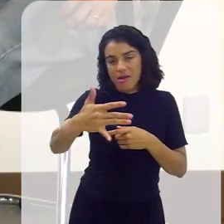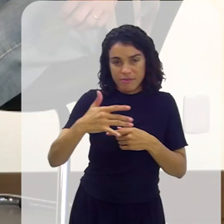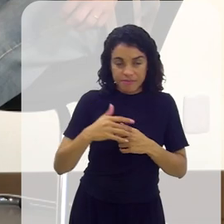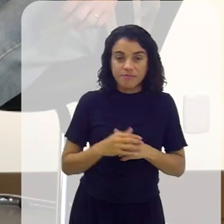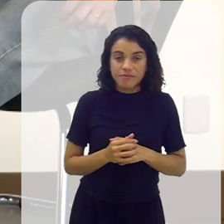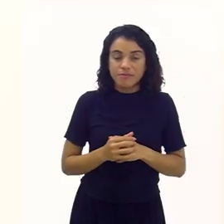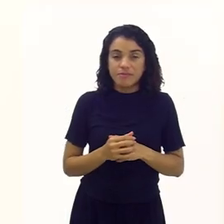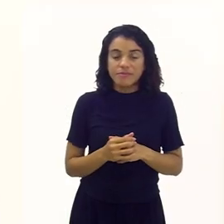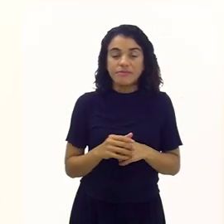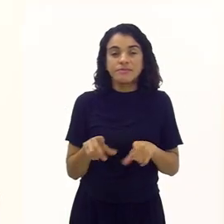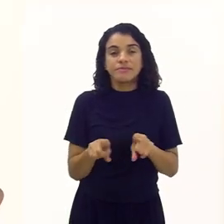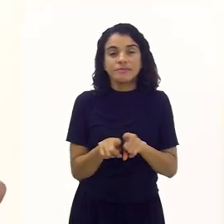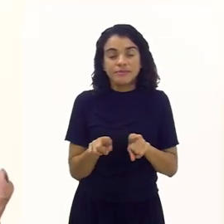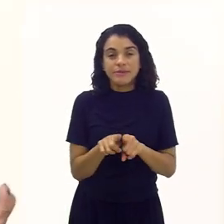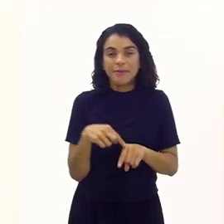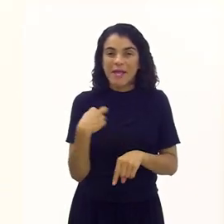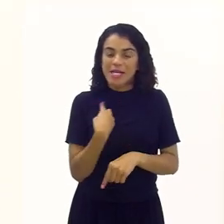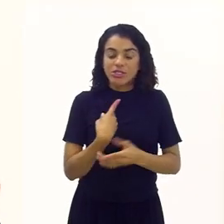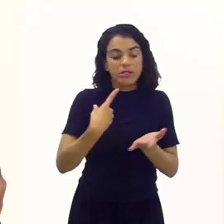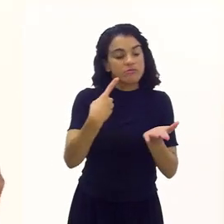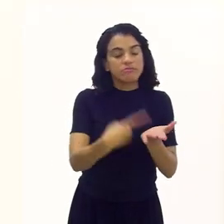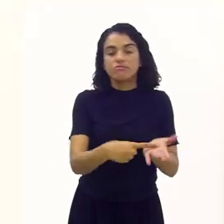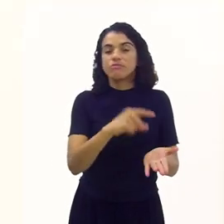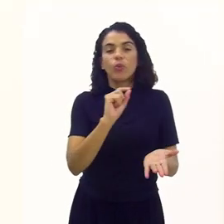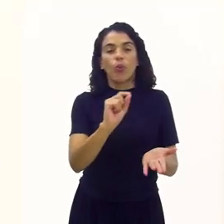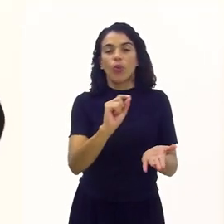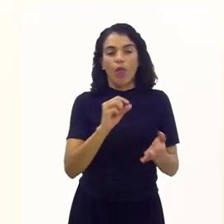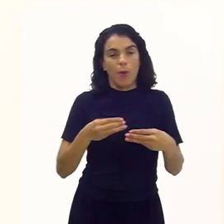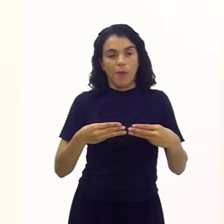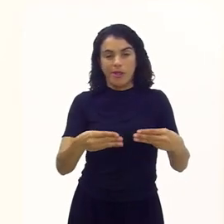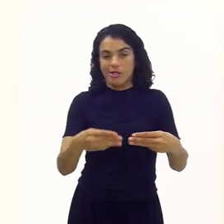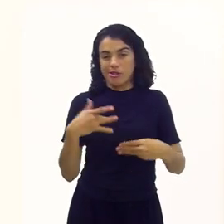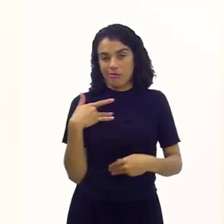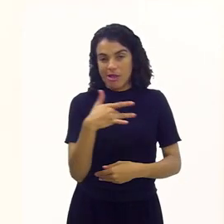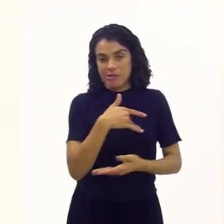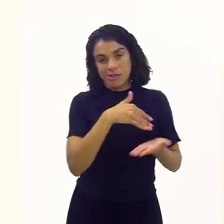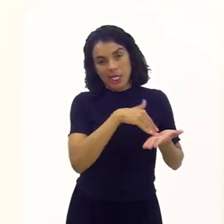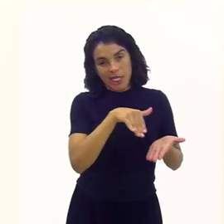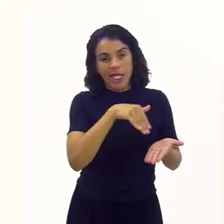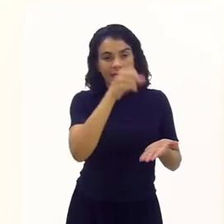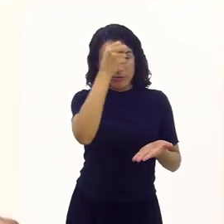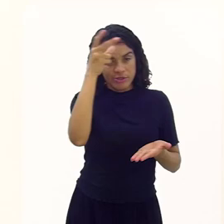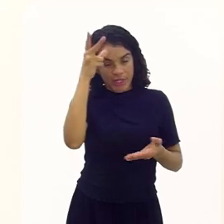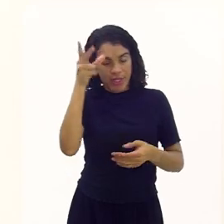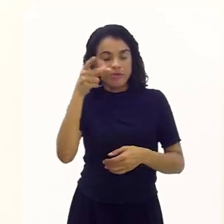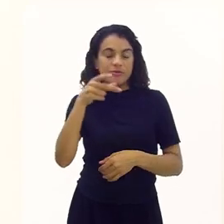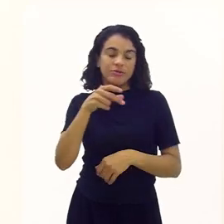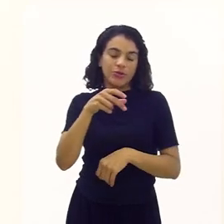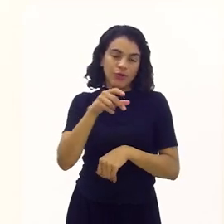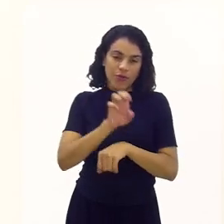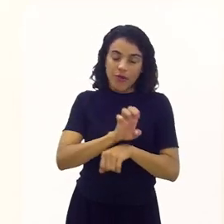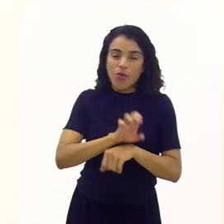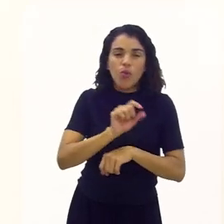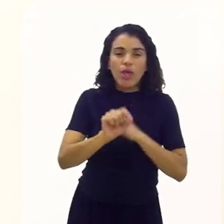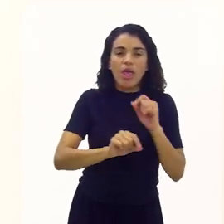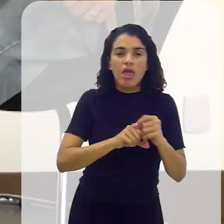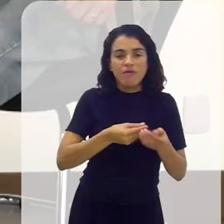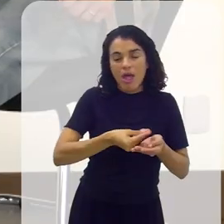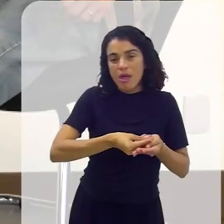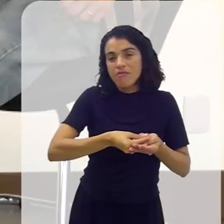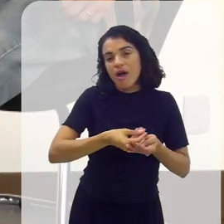teremos. E a gente fez um acordo de que isso irá para as escolas.